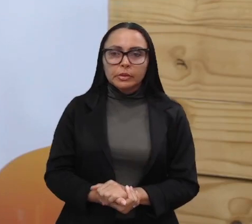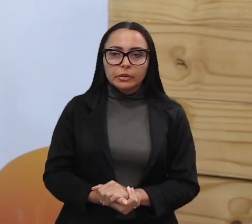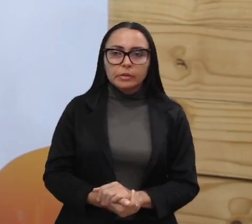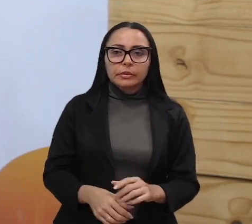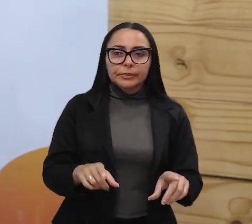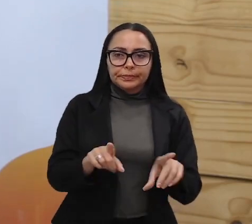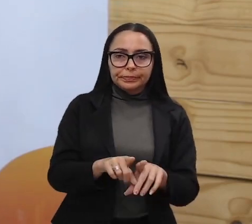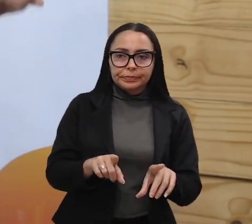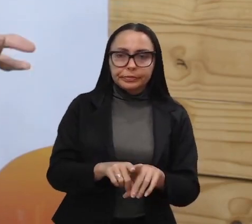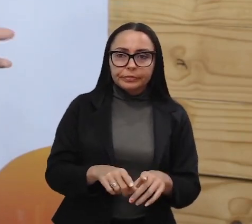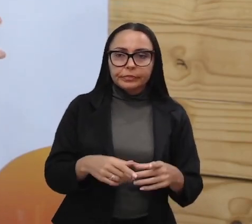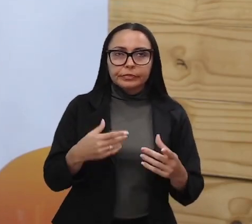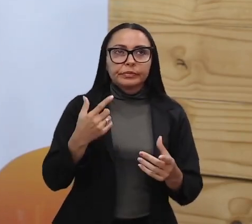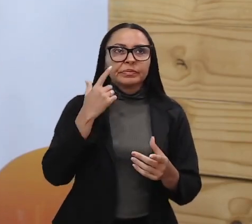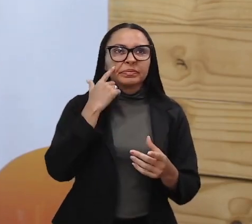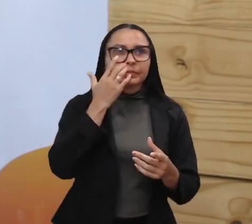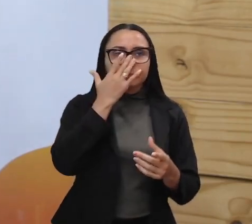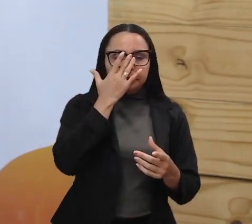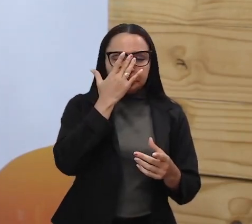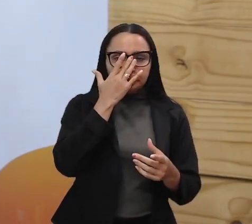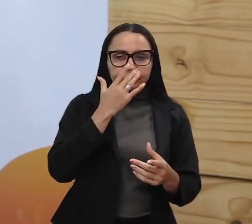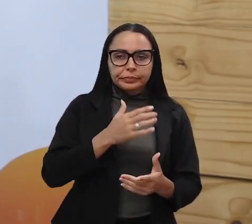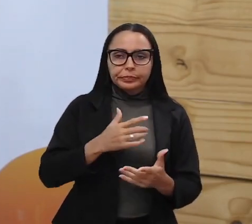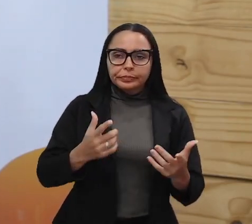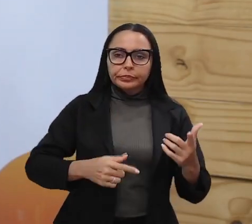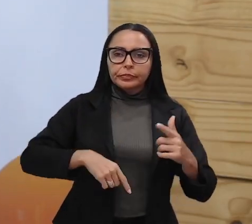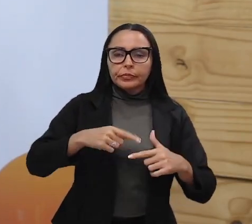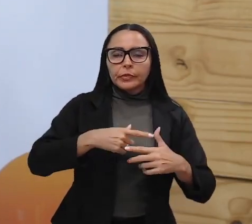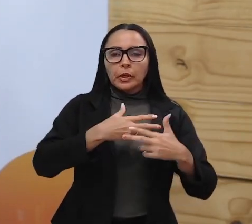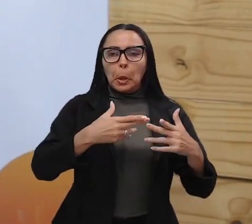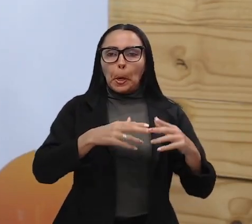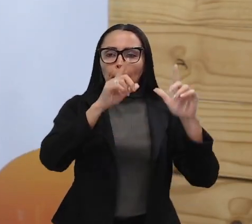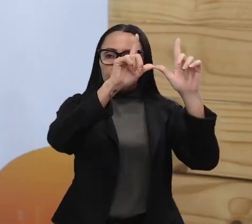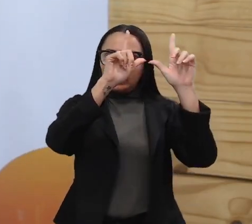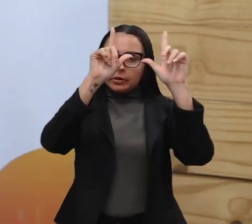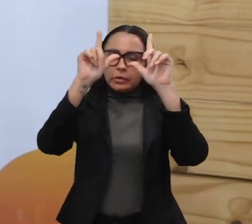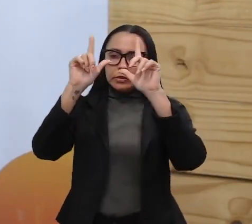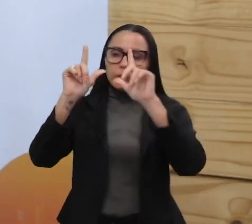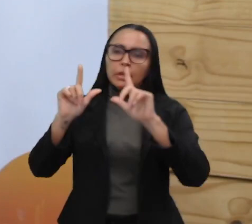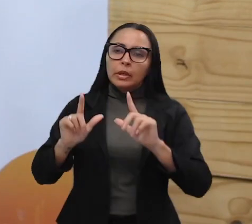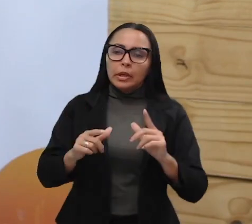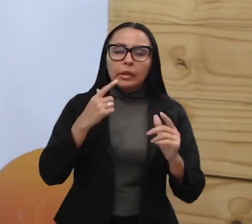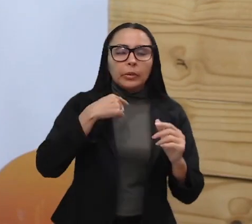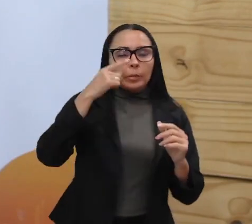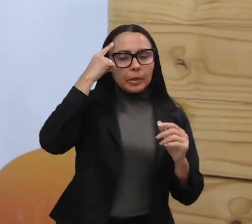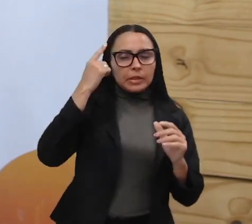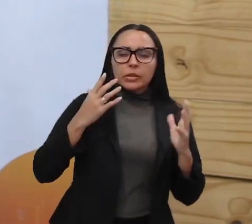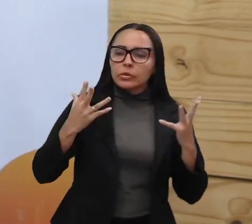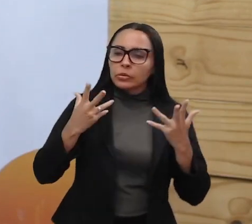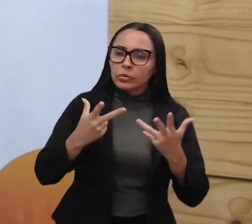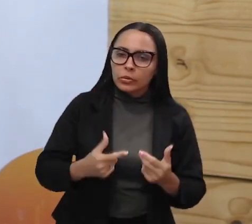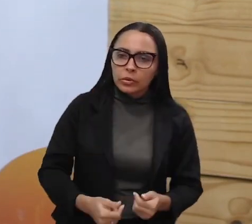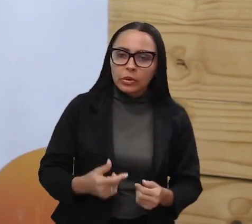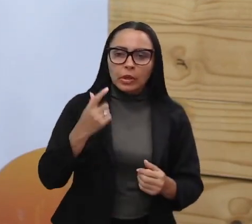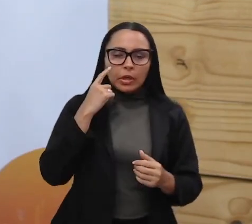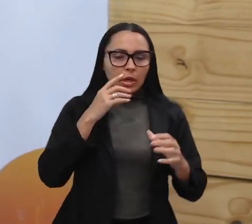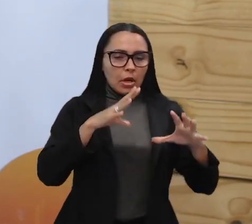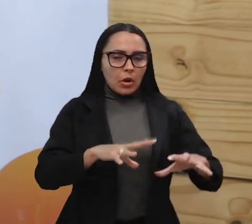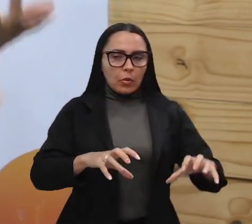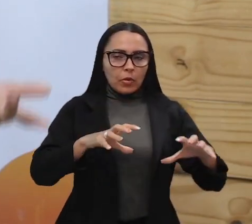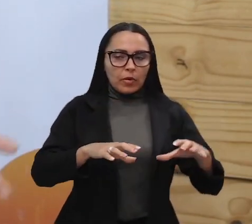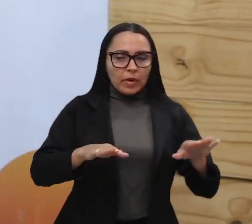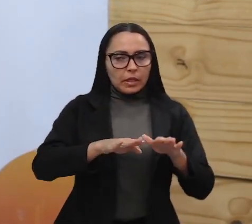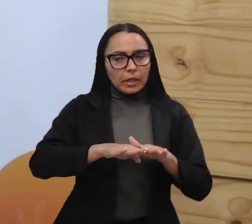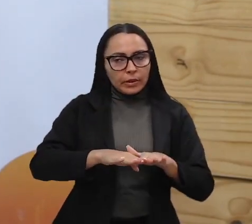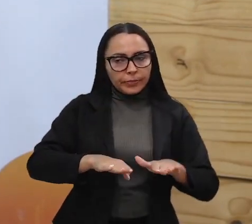também são os itens de decoração de móveis em geral, né? Porque design interior, se pensa nisso tudo. Almofadas, tapetes,